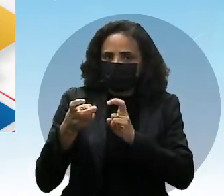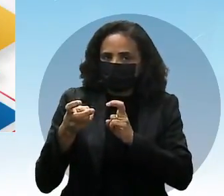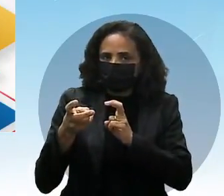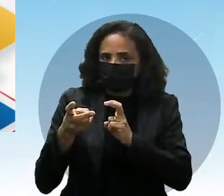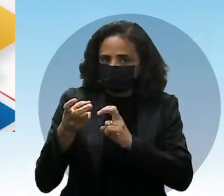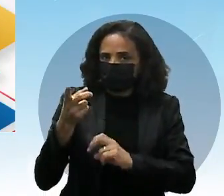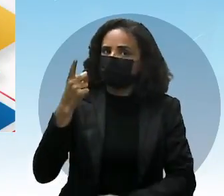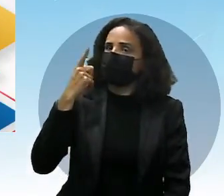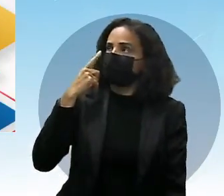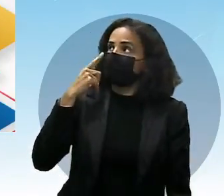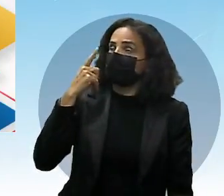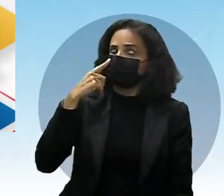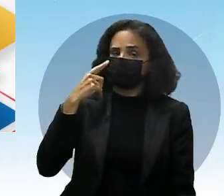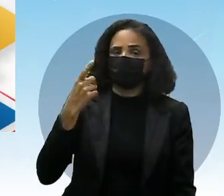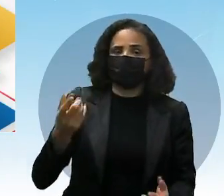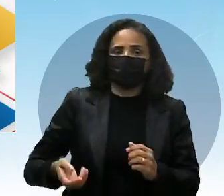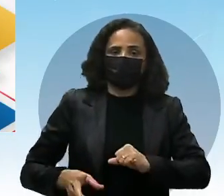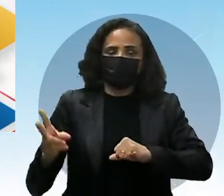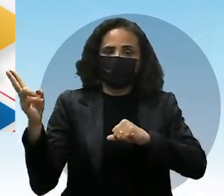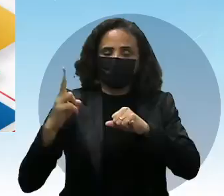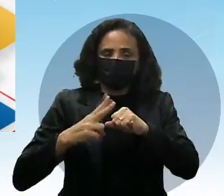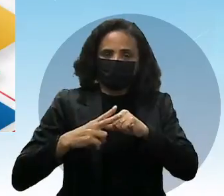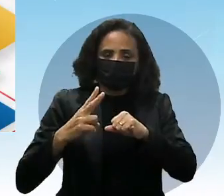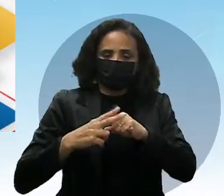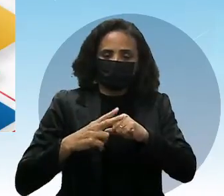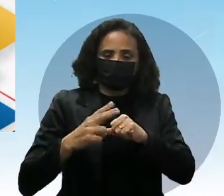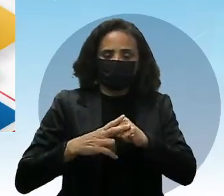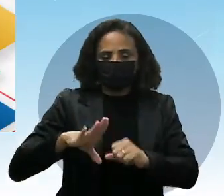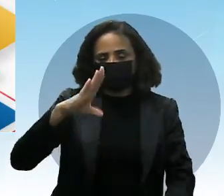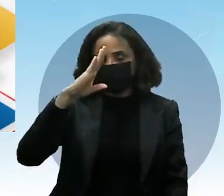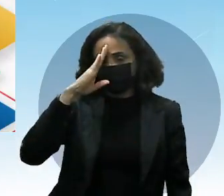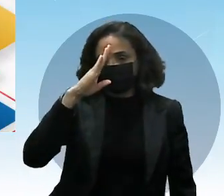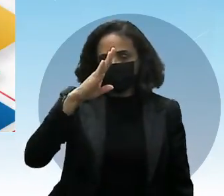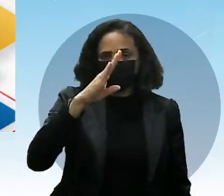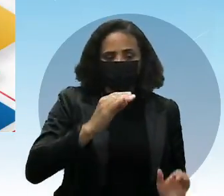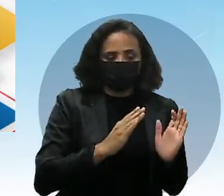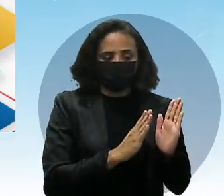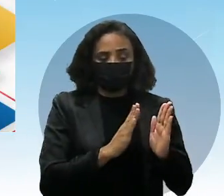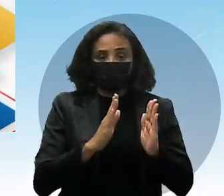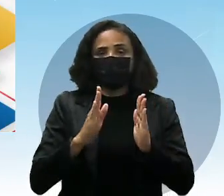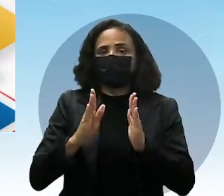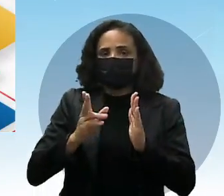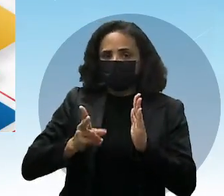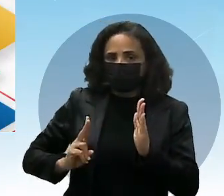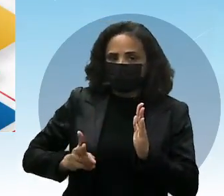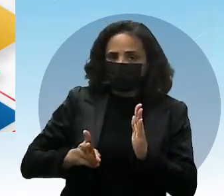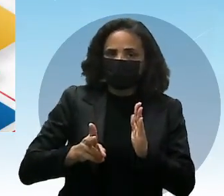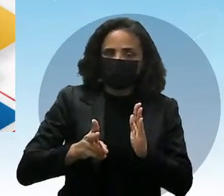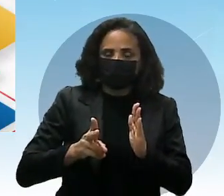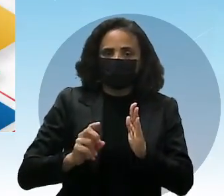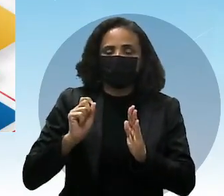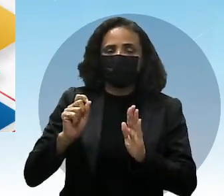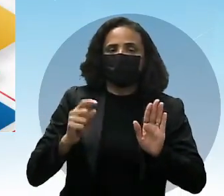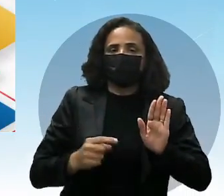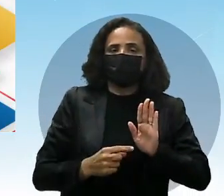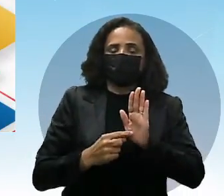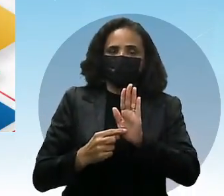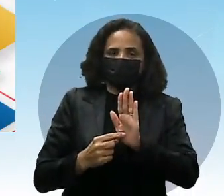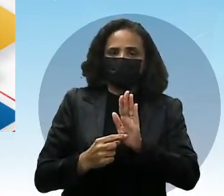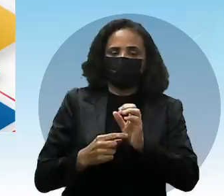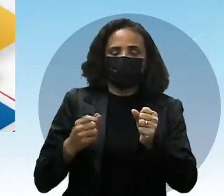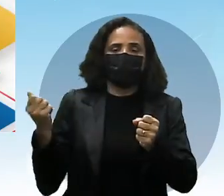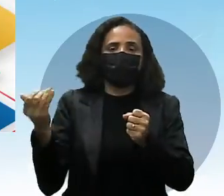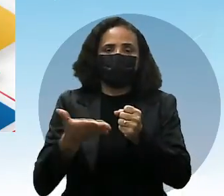que o verbo aí, o verbo principal se manteve inalterado. Porém, o que determinou,